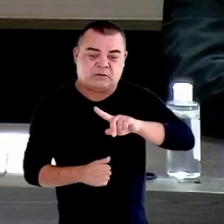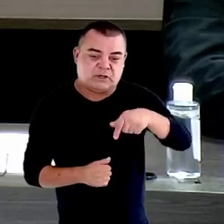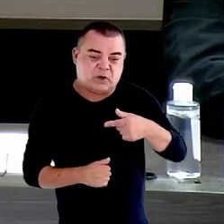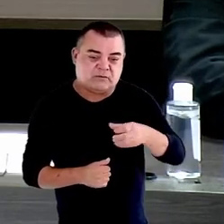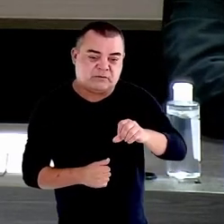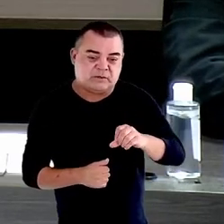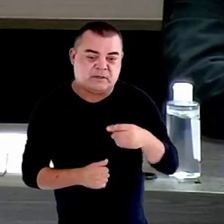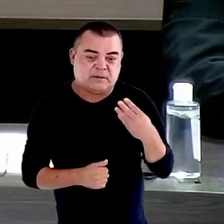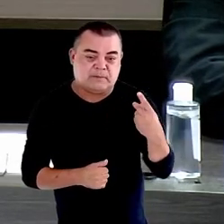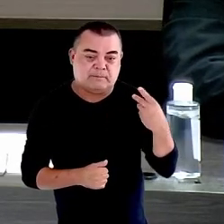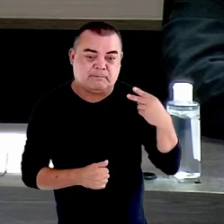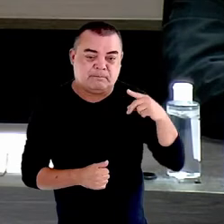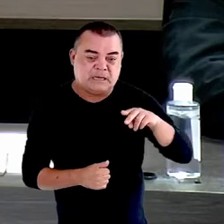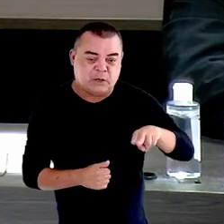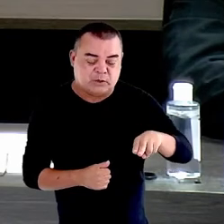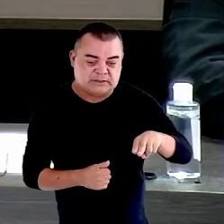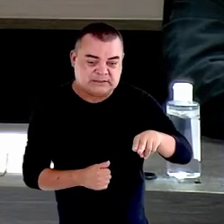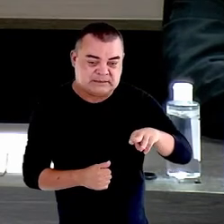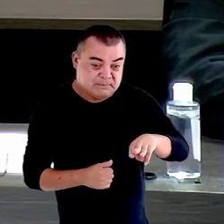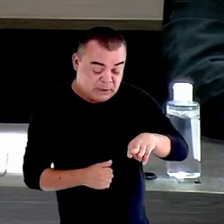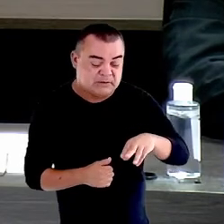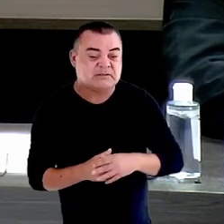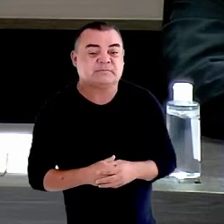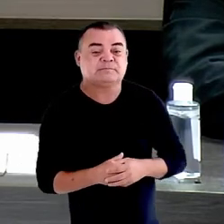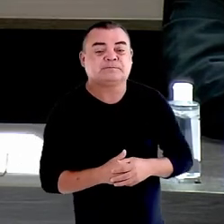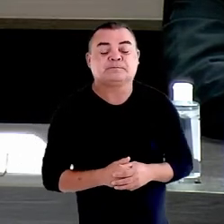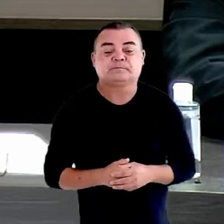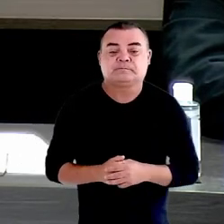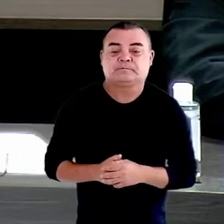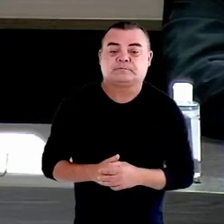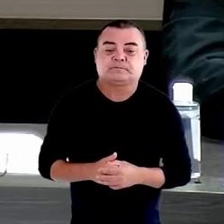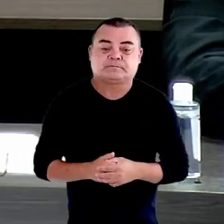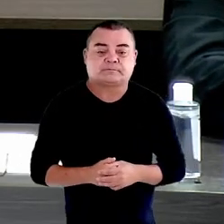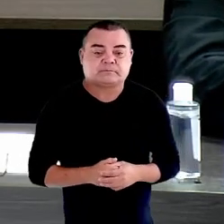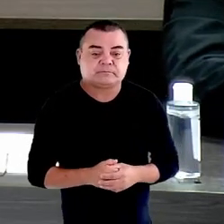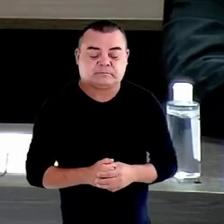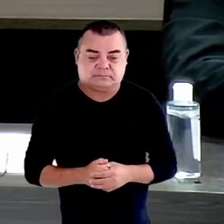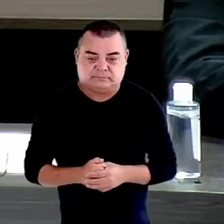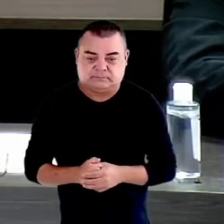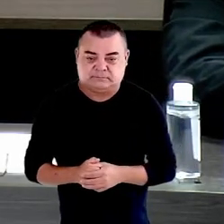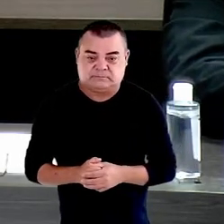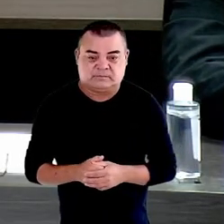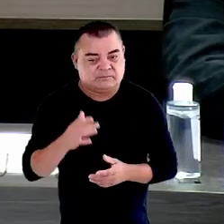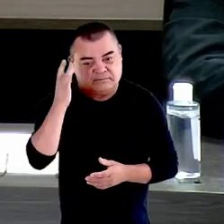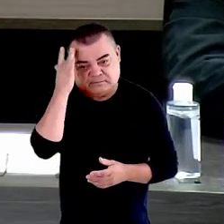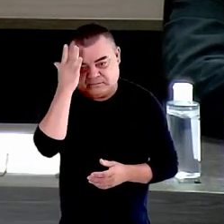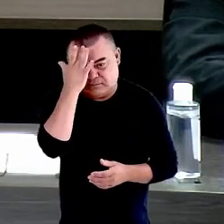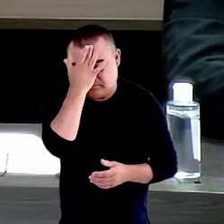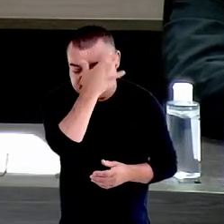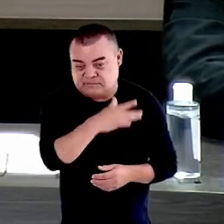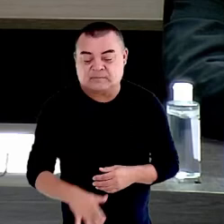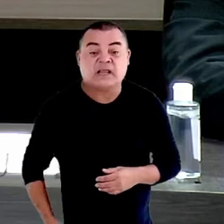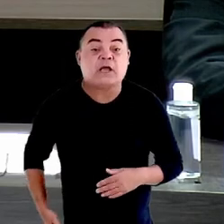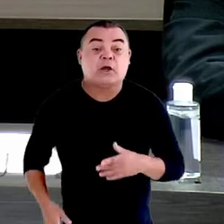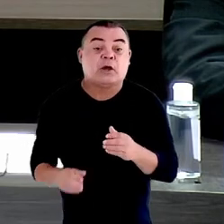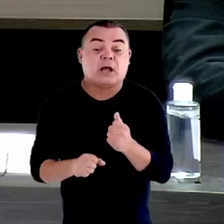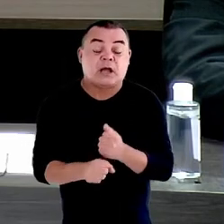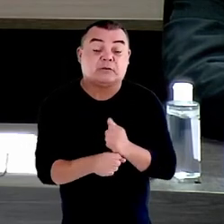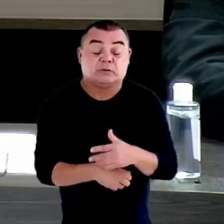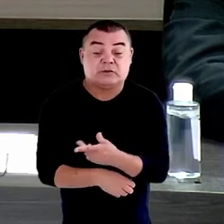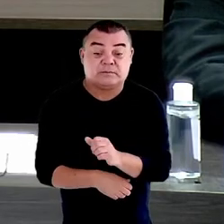7,3%, um número de 15,4 milhões entre 2019 e 2021.